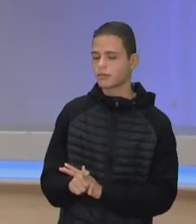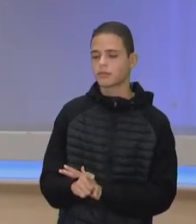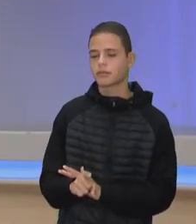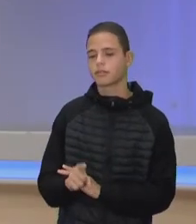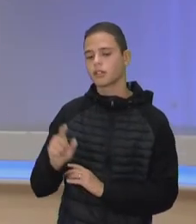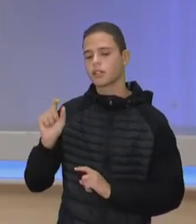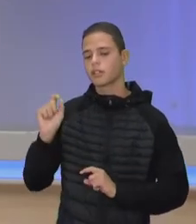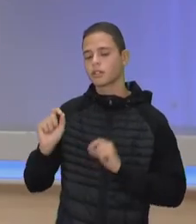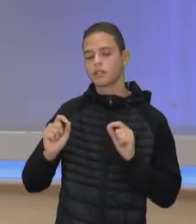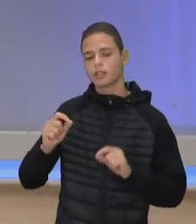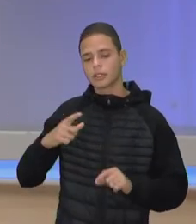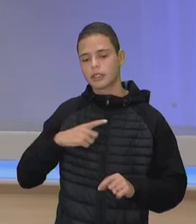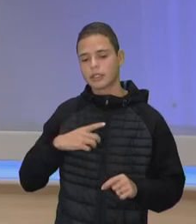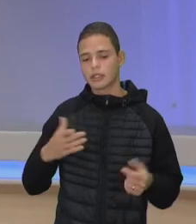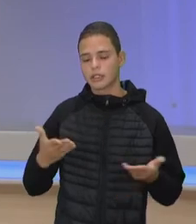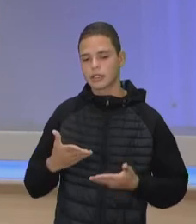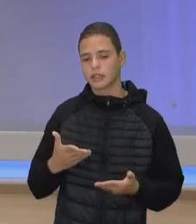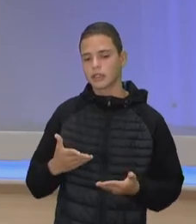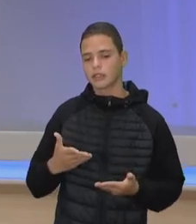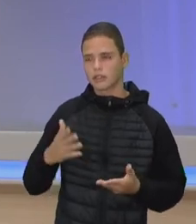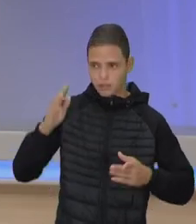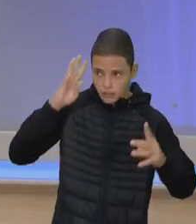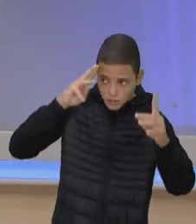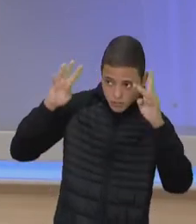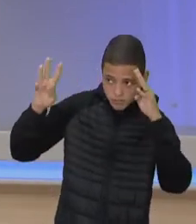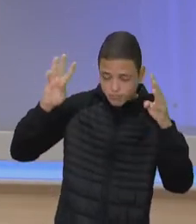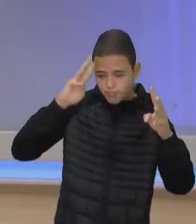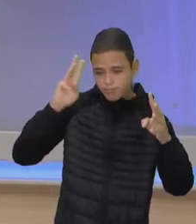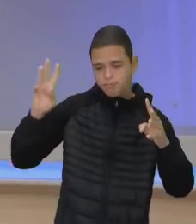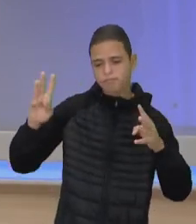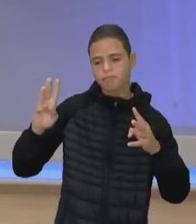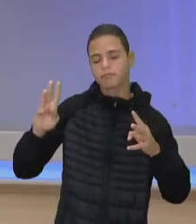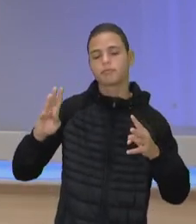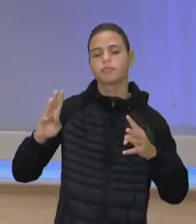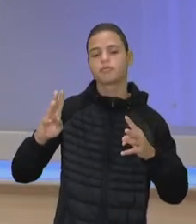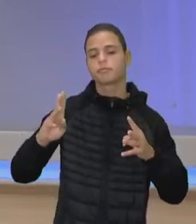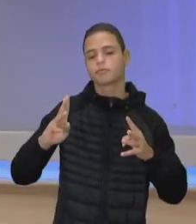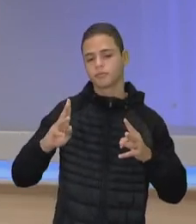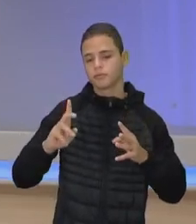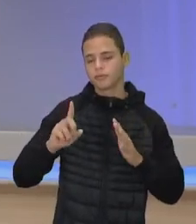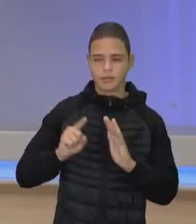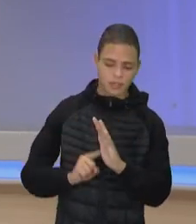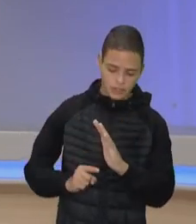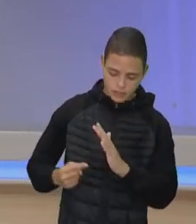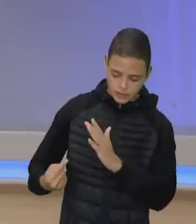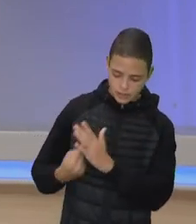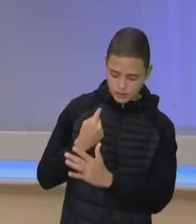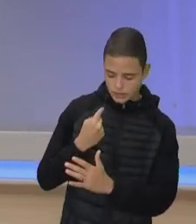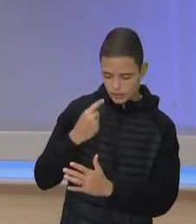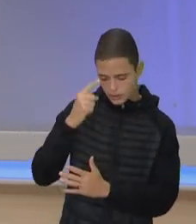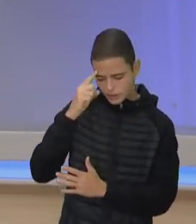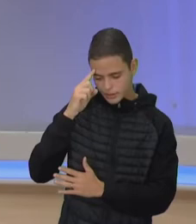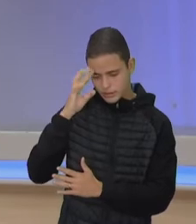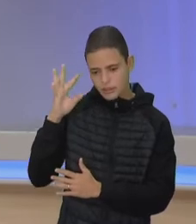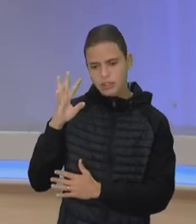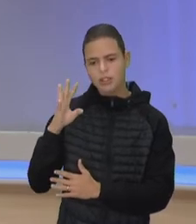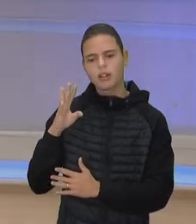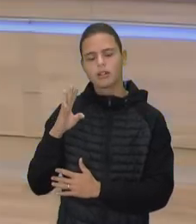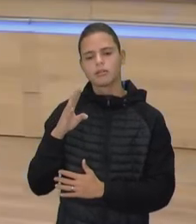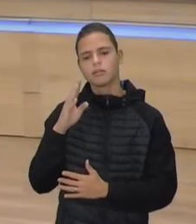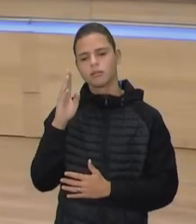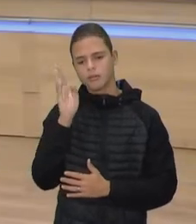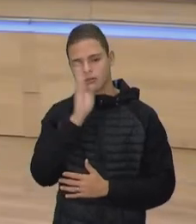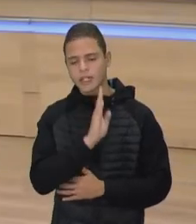o que nós temos que fazer agora? Refletir a respeito dessa pergunta, se o Brasil